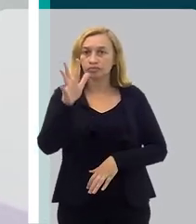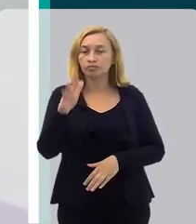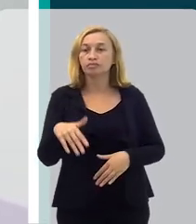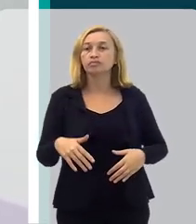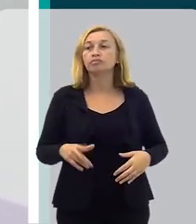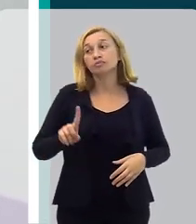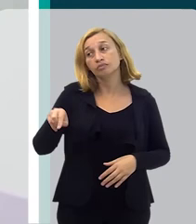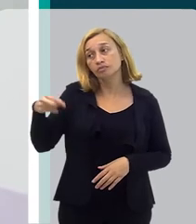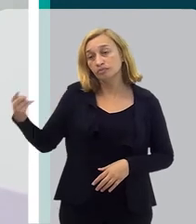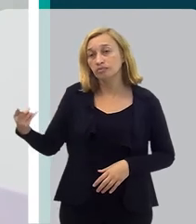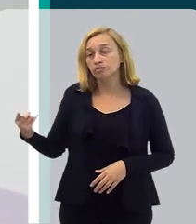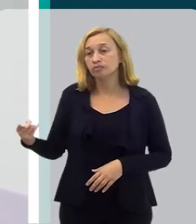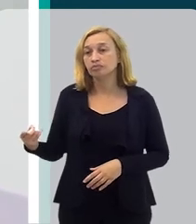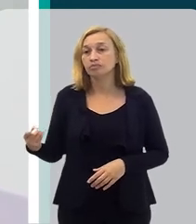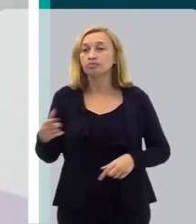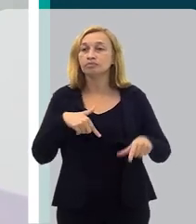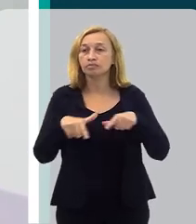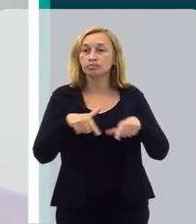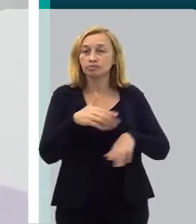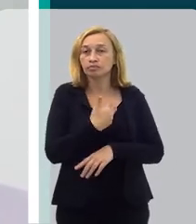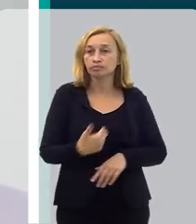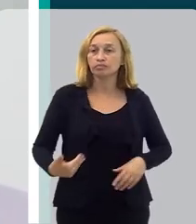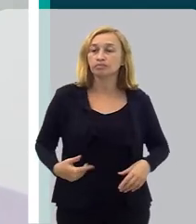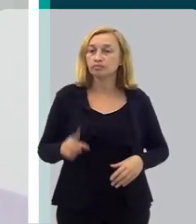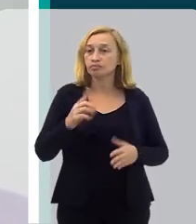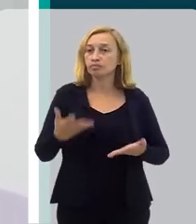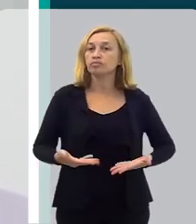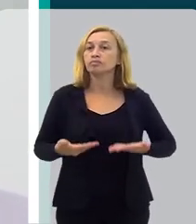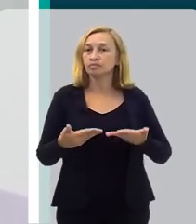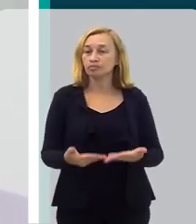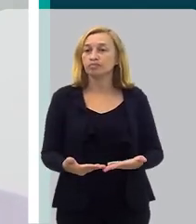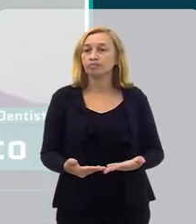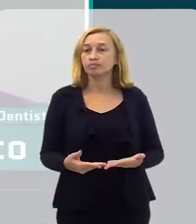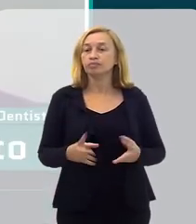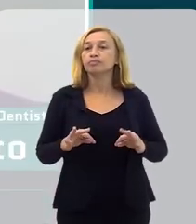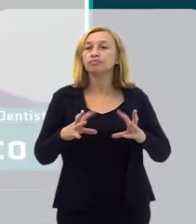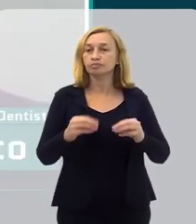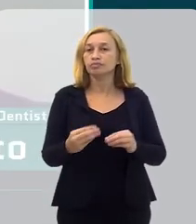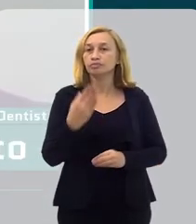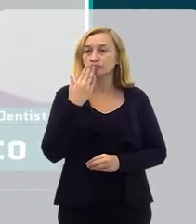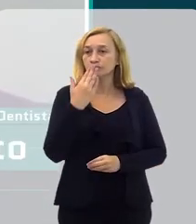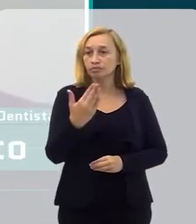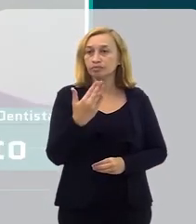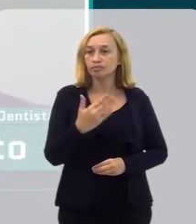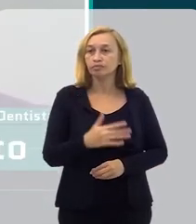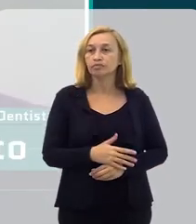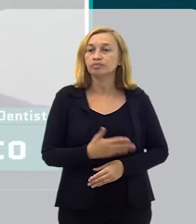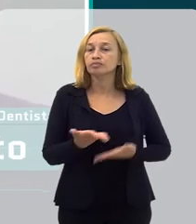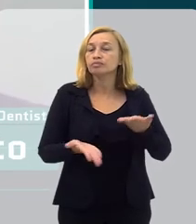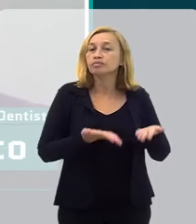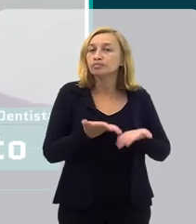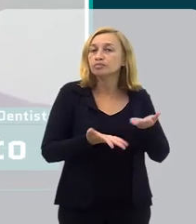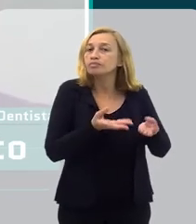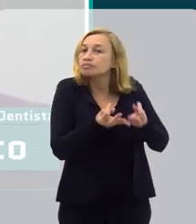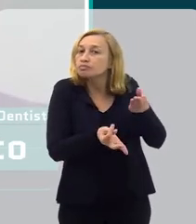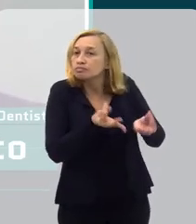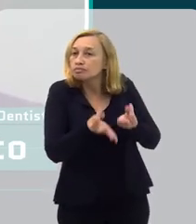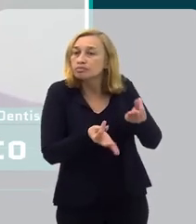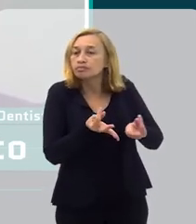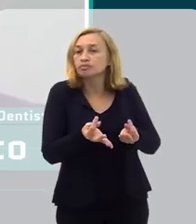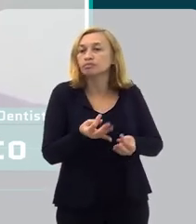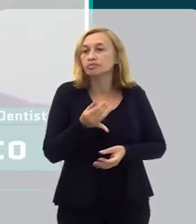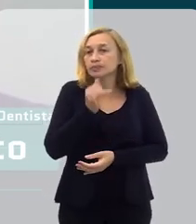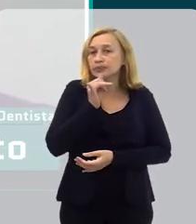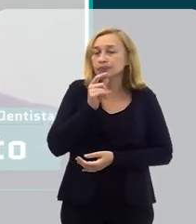caro. E, por outro lado, os serviços públicos não oferecem todo tipo de trabalho.